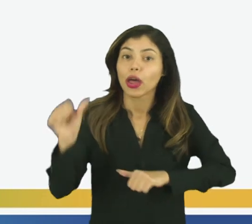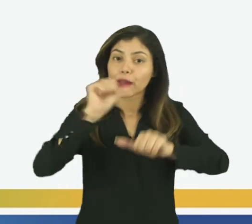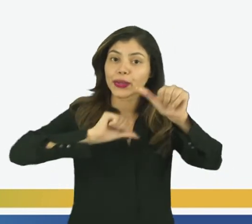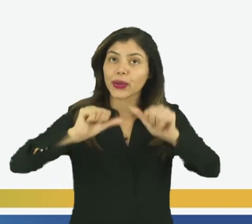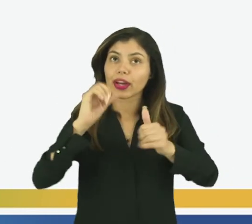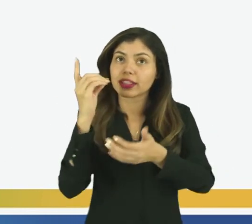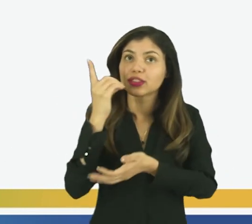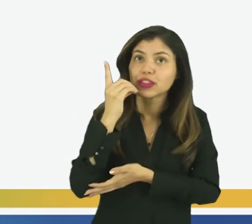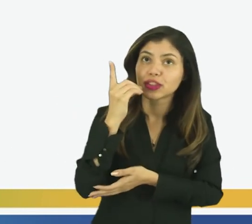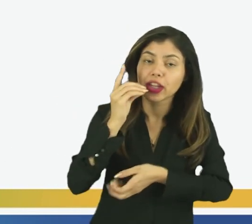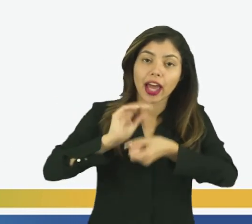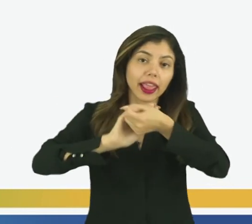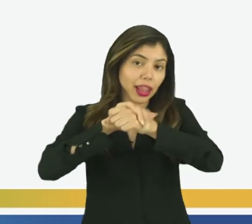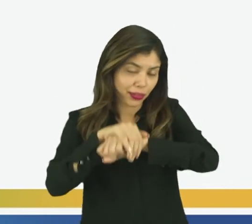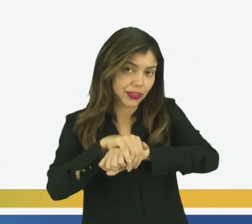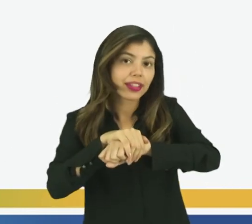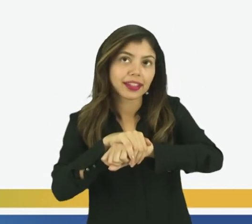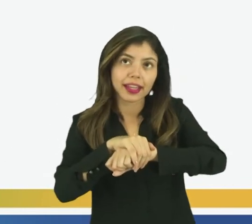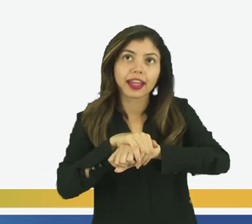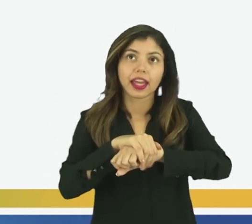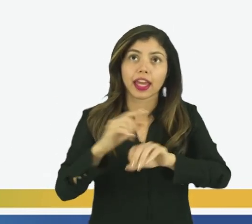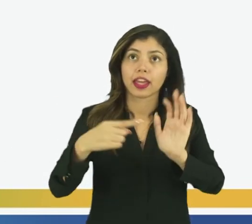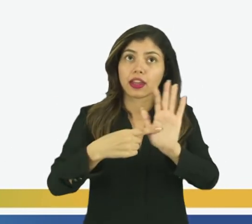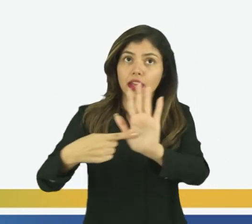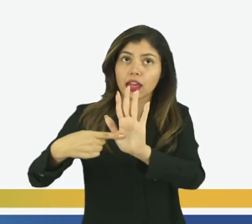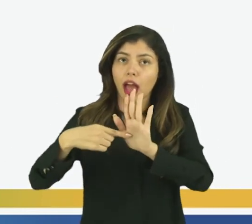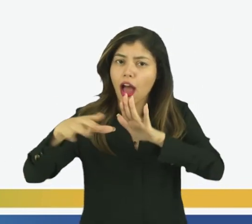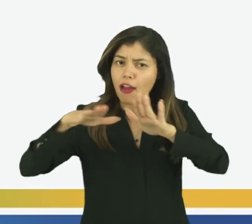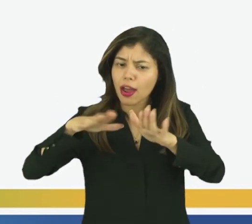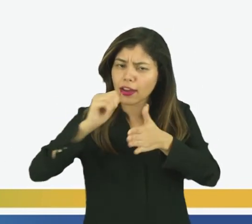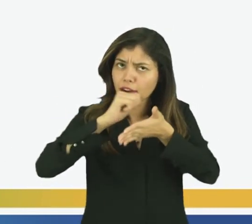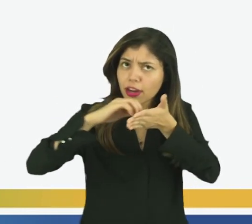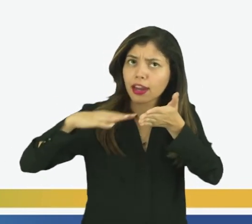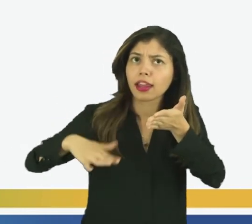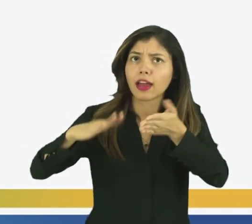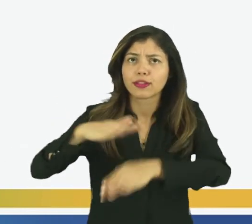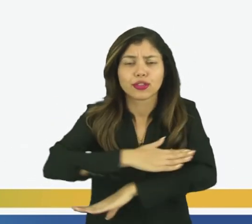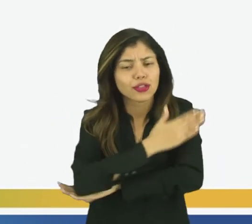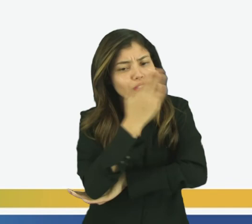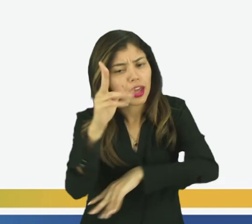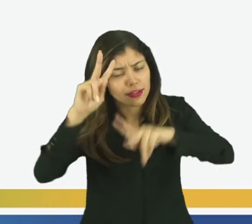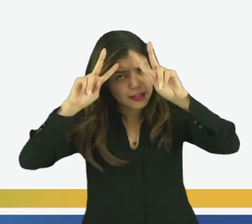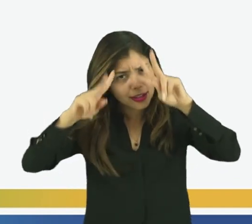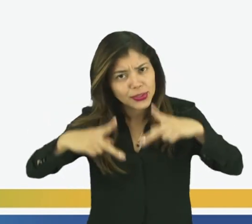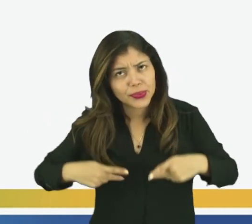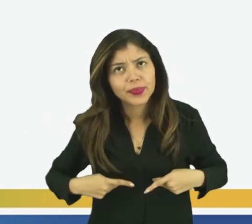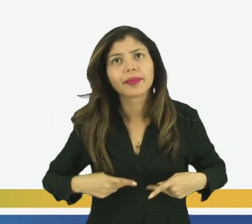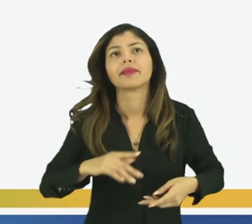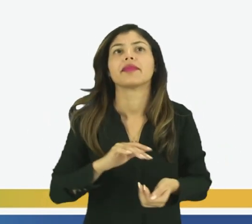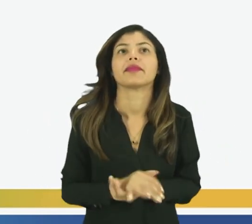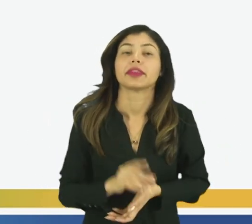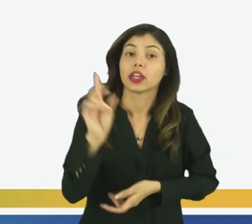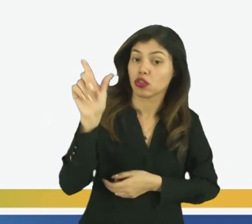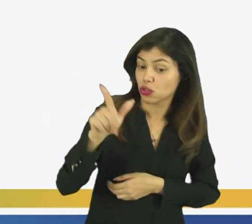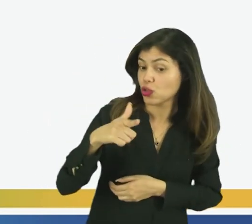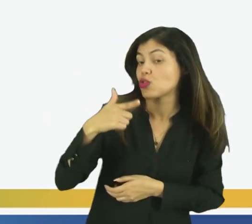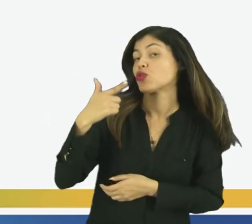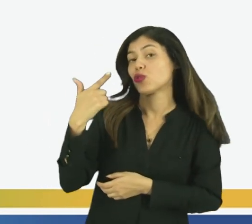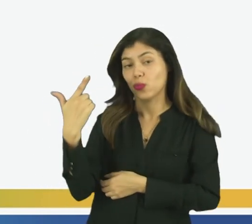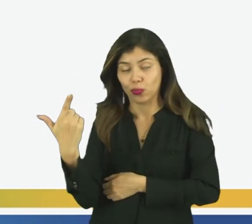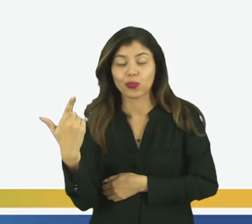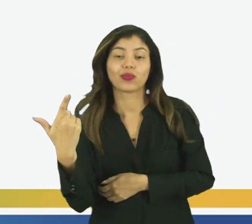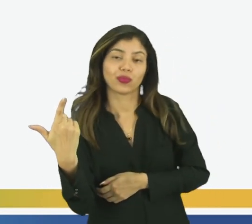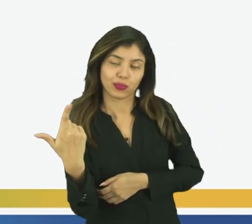dias e de noites orienta o ritmo de atividades diárias dos seres humanos e de outros